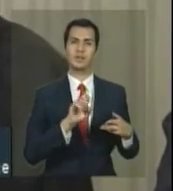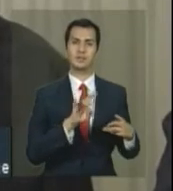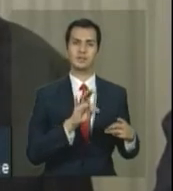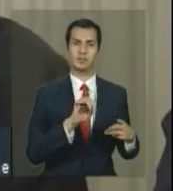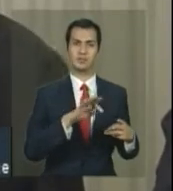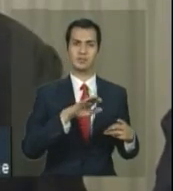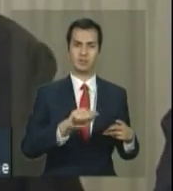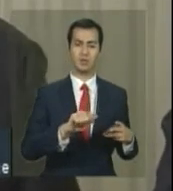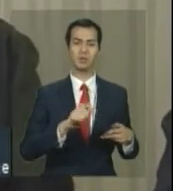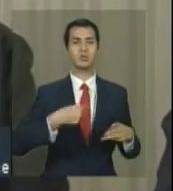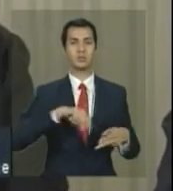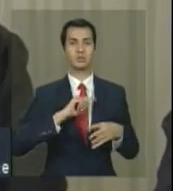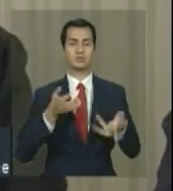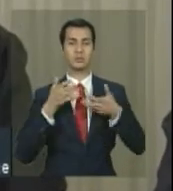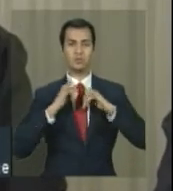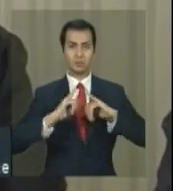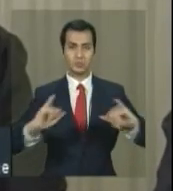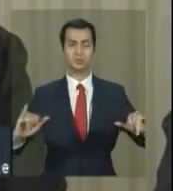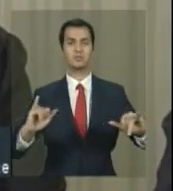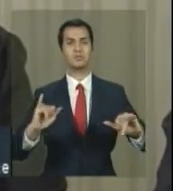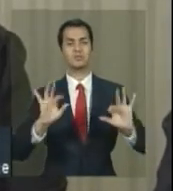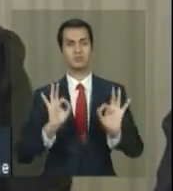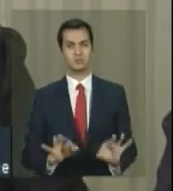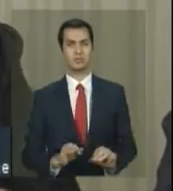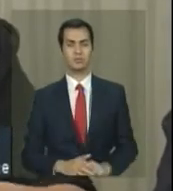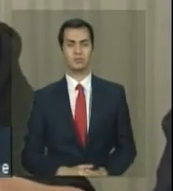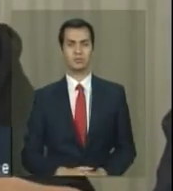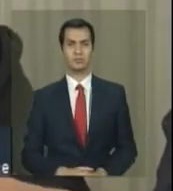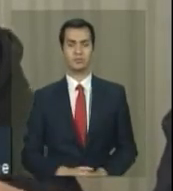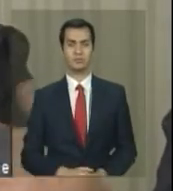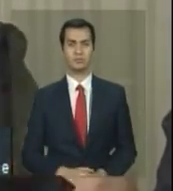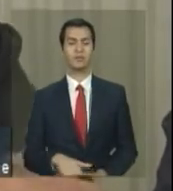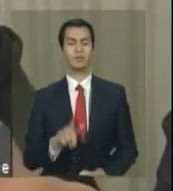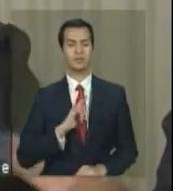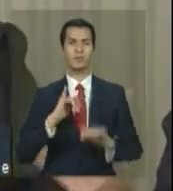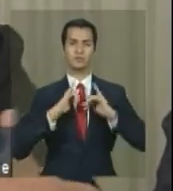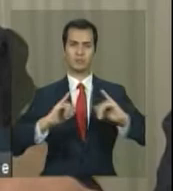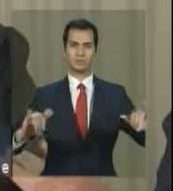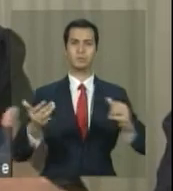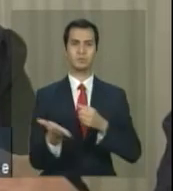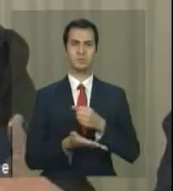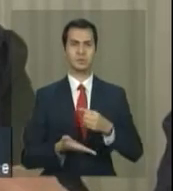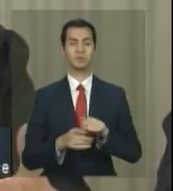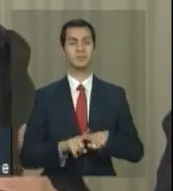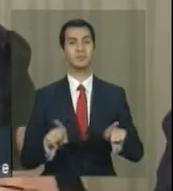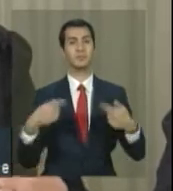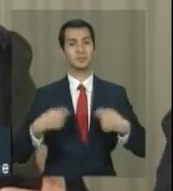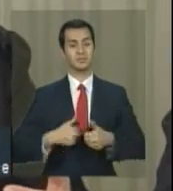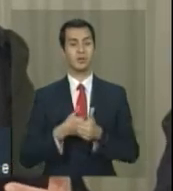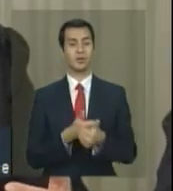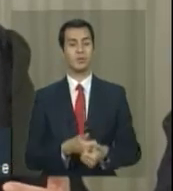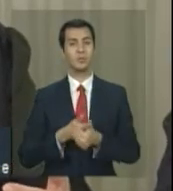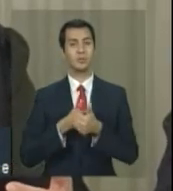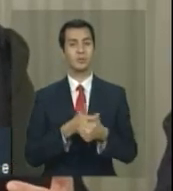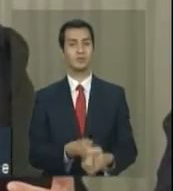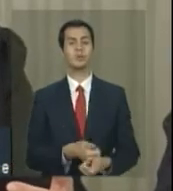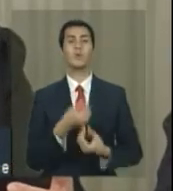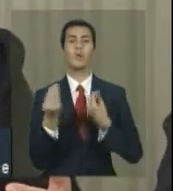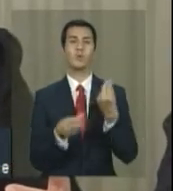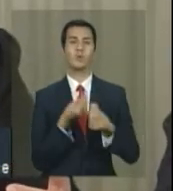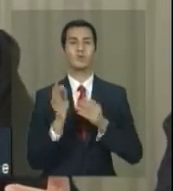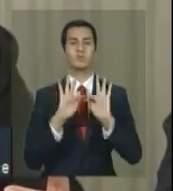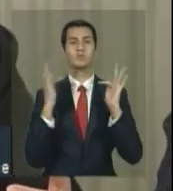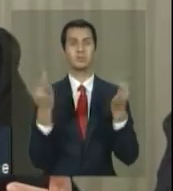ter informações, que não seja só colocar essas pessoas na... Ter informações básicas, mas poder estar acompanhando como essas